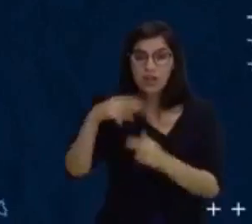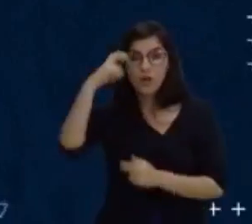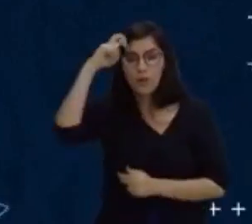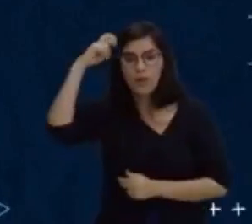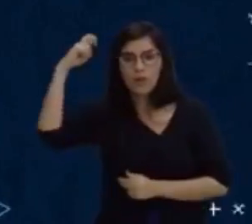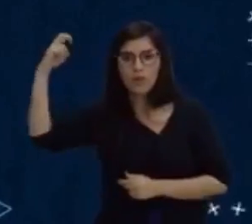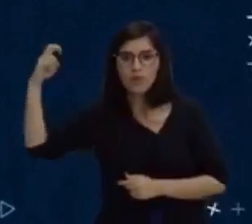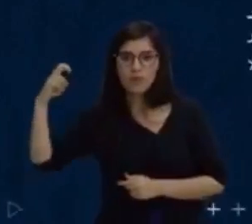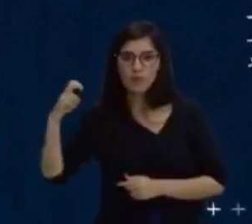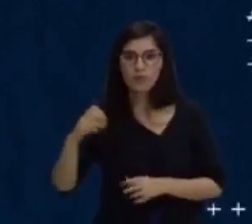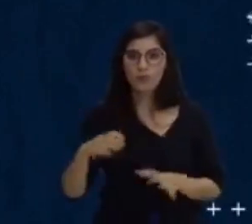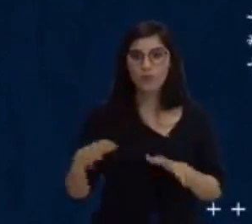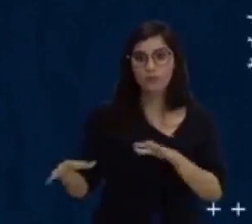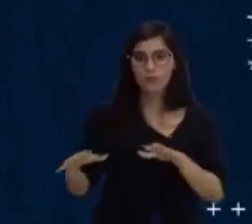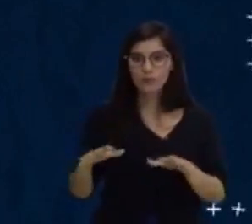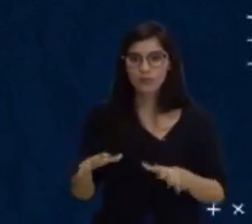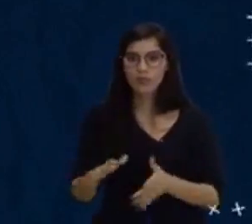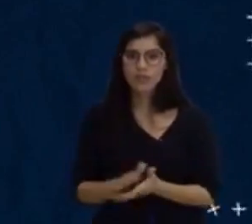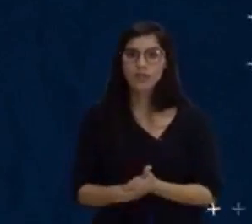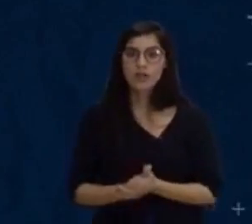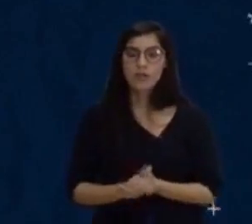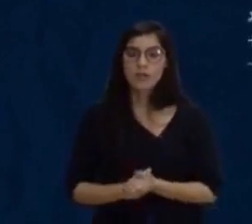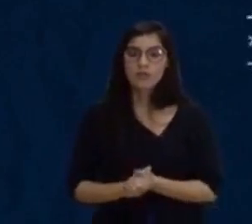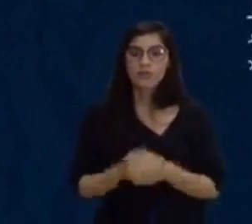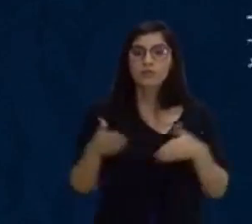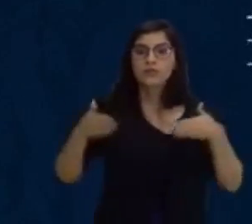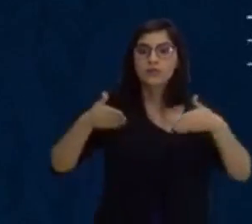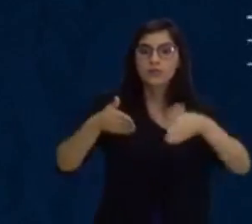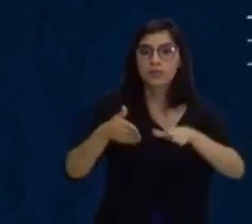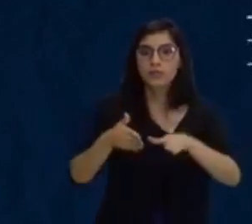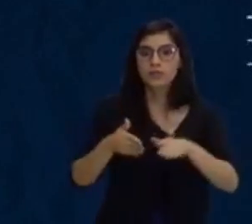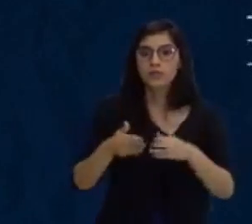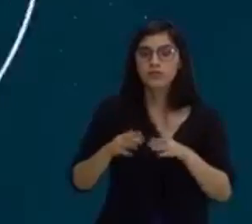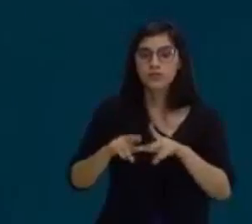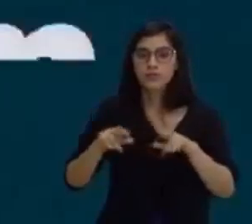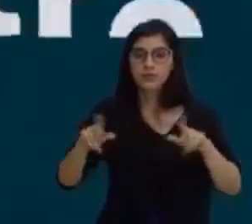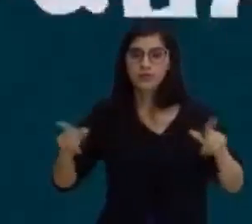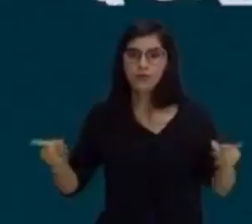agente de produções específicas das mais diversas formas de linguagem.